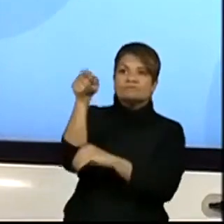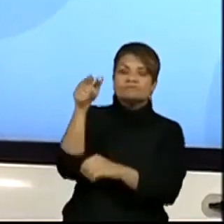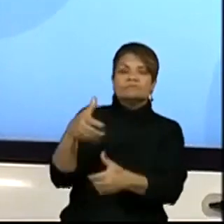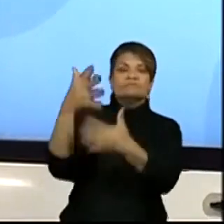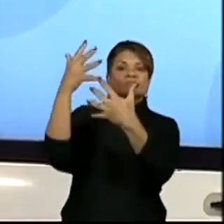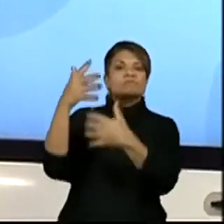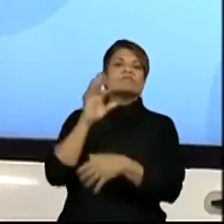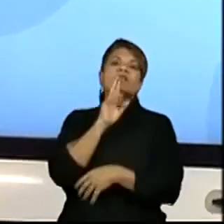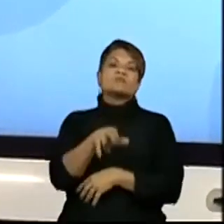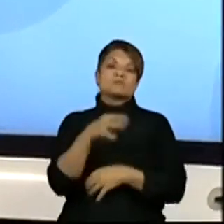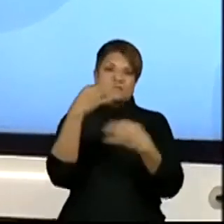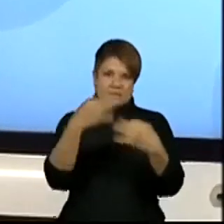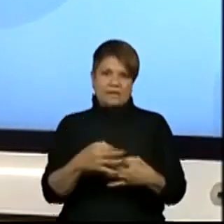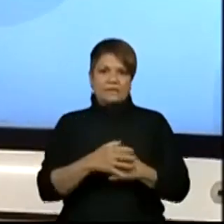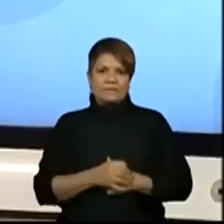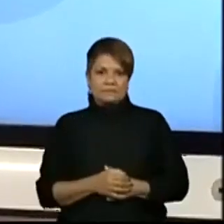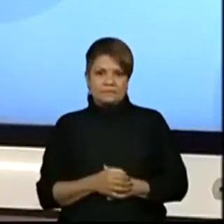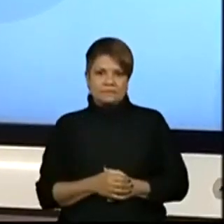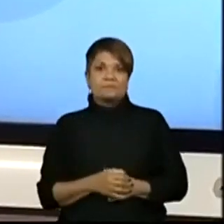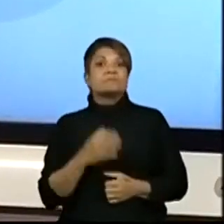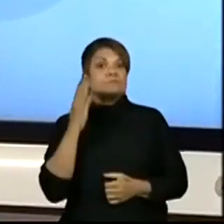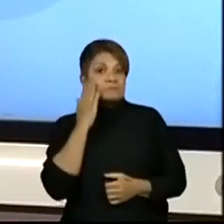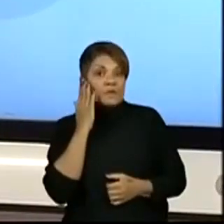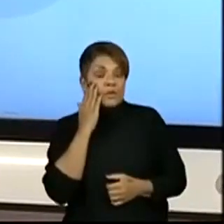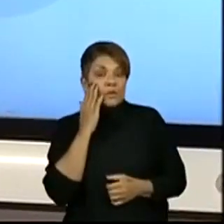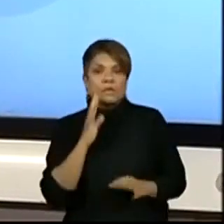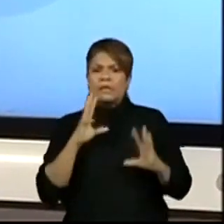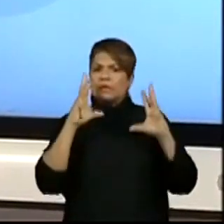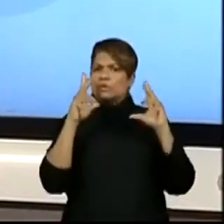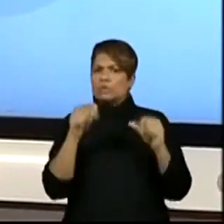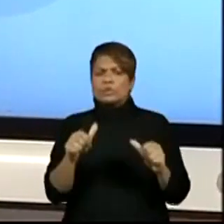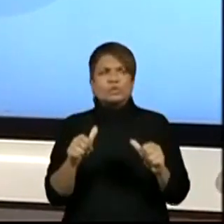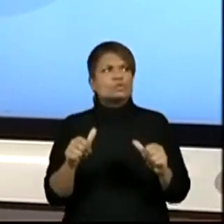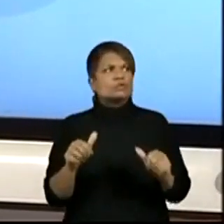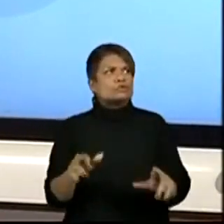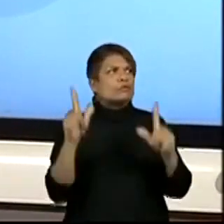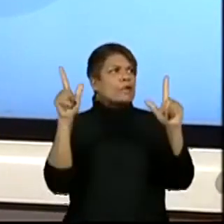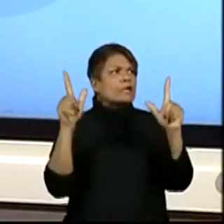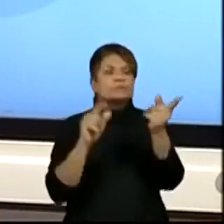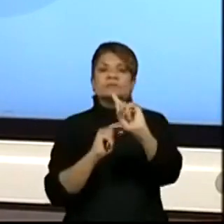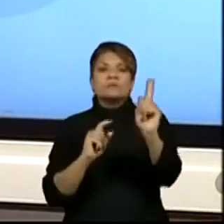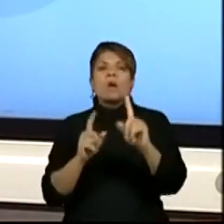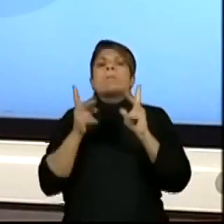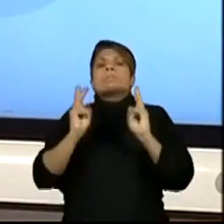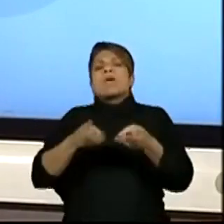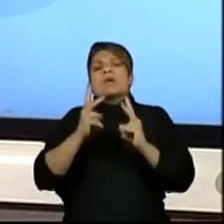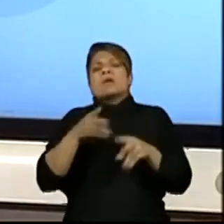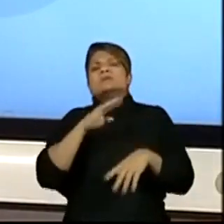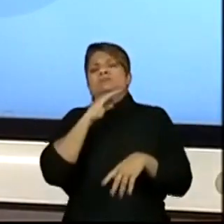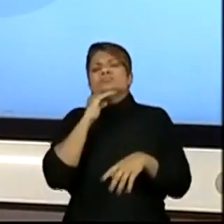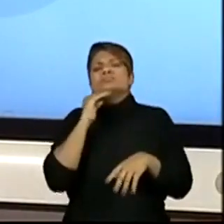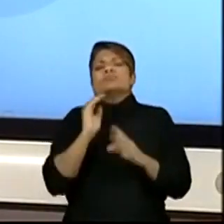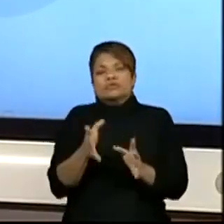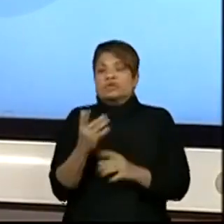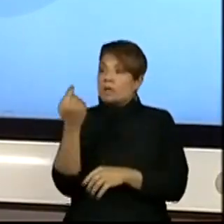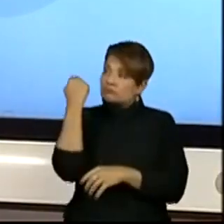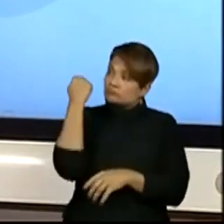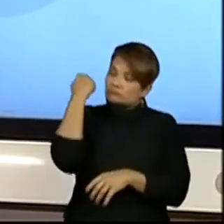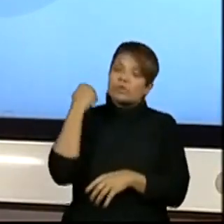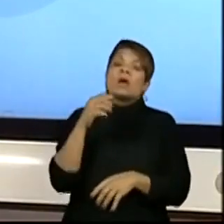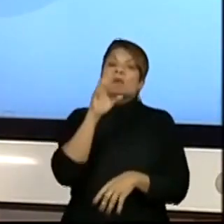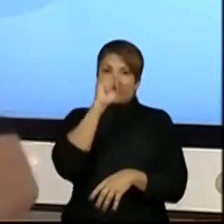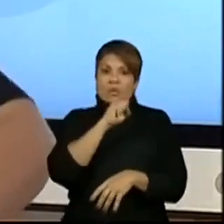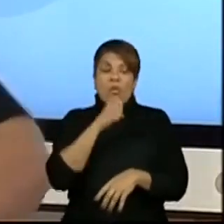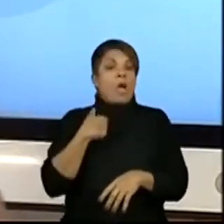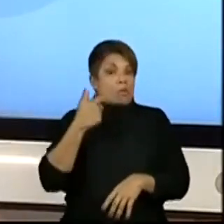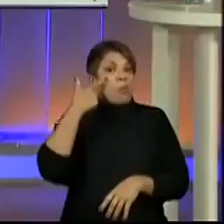resposta certa. Está referente a tudo que nós já vimos. É aí que eu vou saber se a galerinha do quinto ano tem acompanhado de